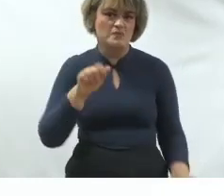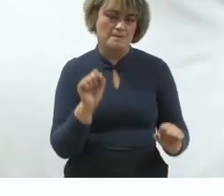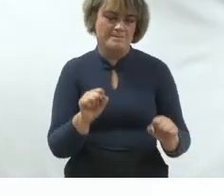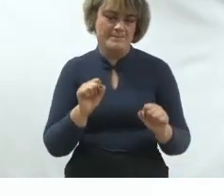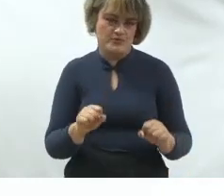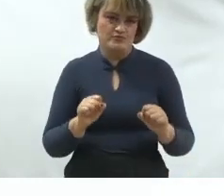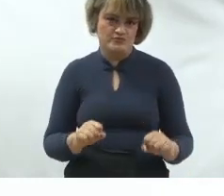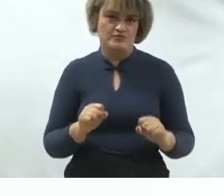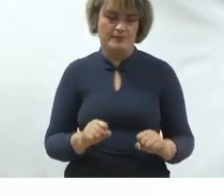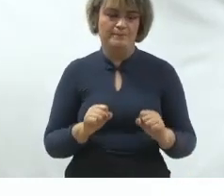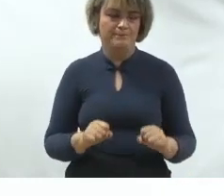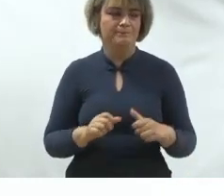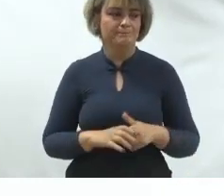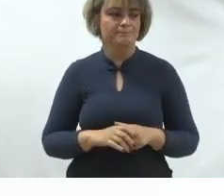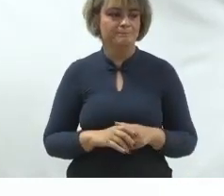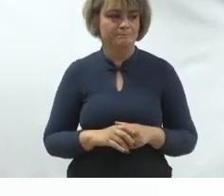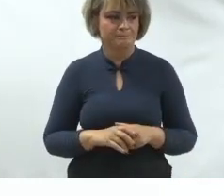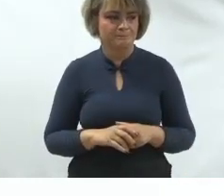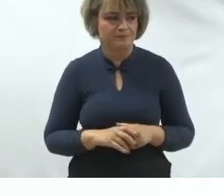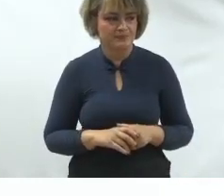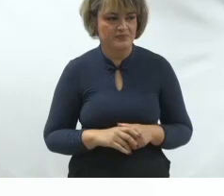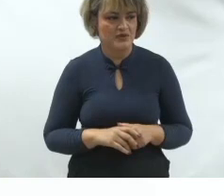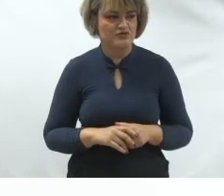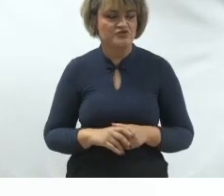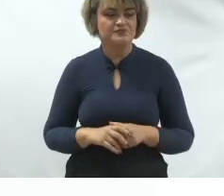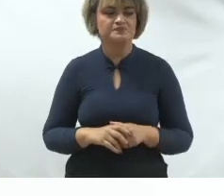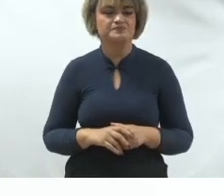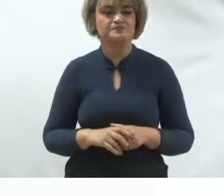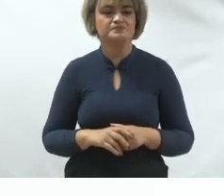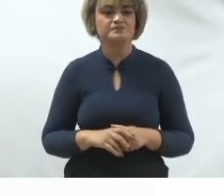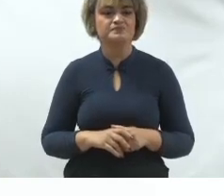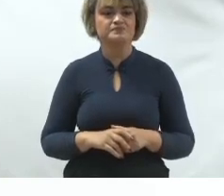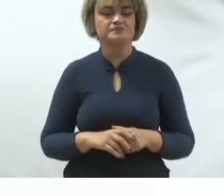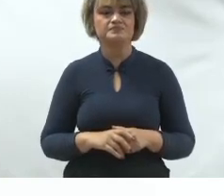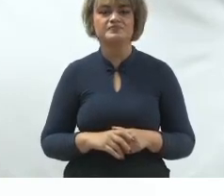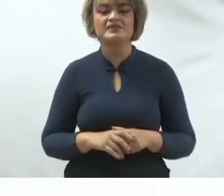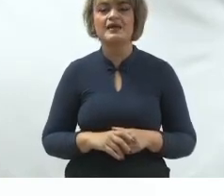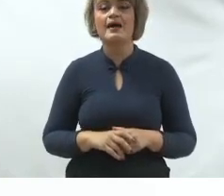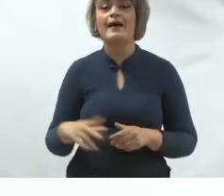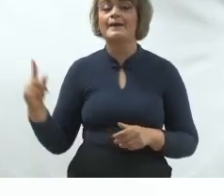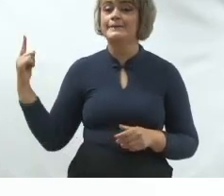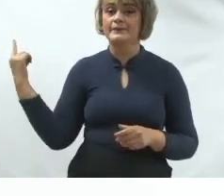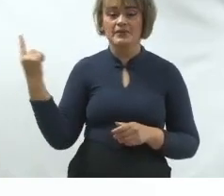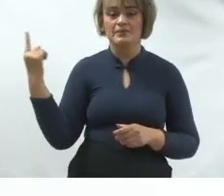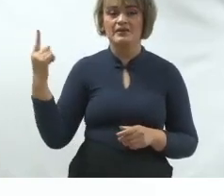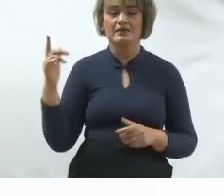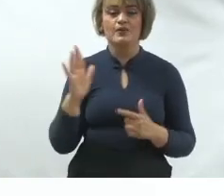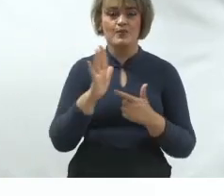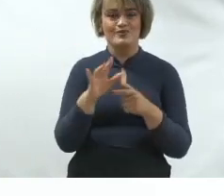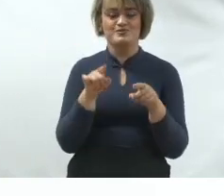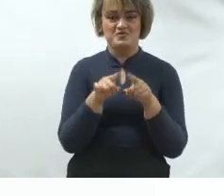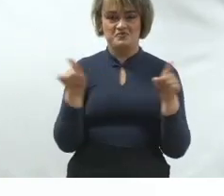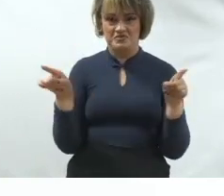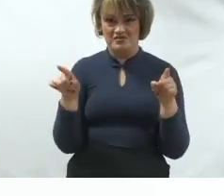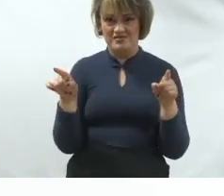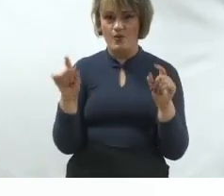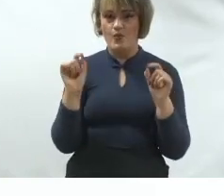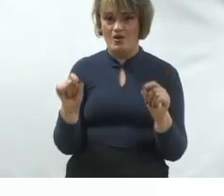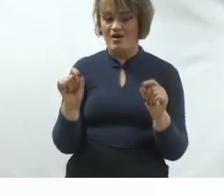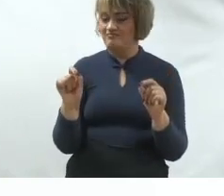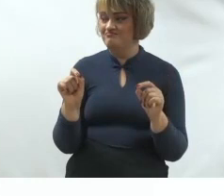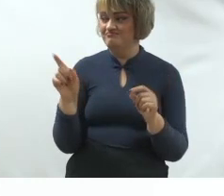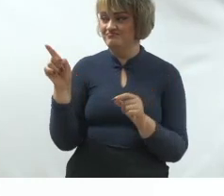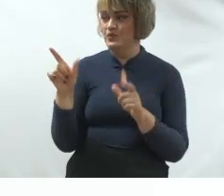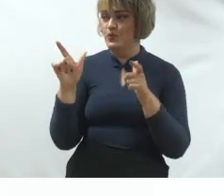Republicana, para que vocês possam receber e tê-los aí com vocês. A primeira regra que eu coloco para toda a campanha eleitoral é a regra do